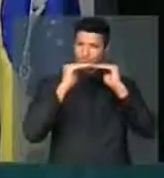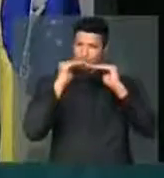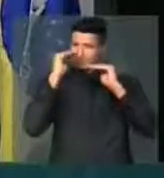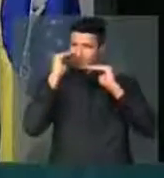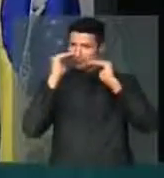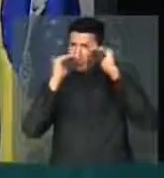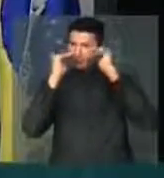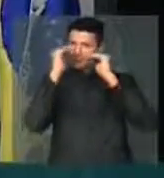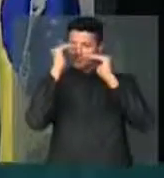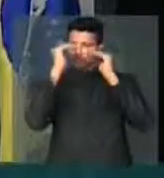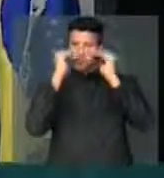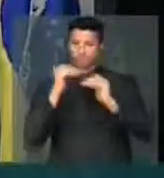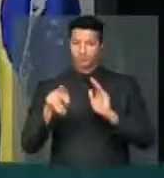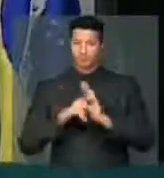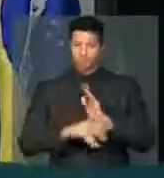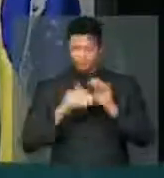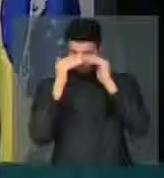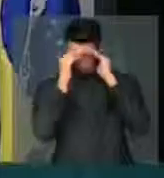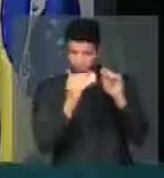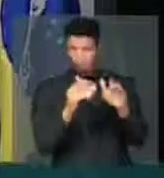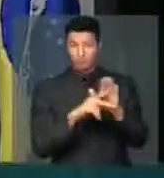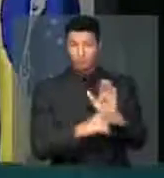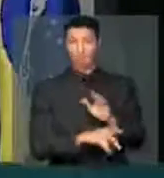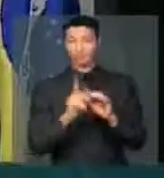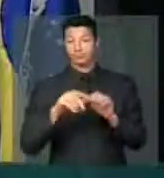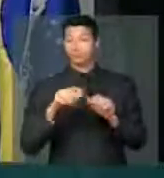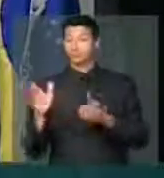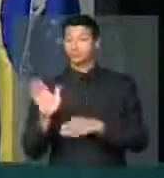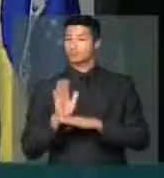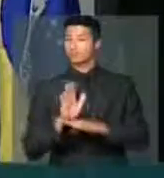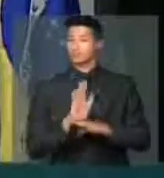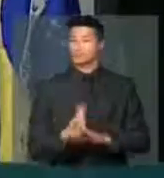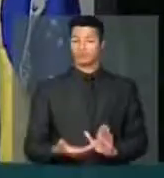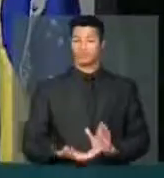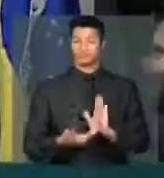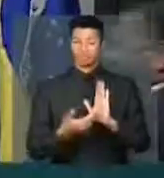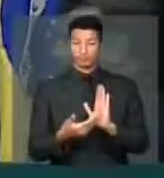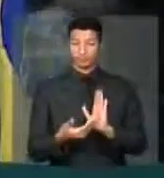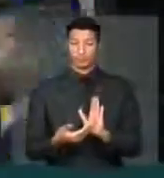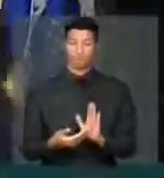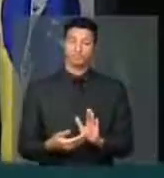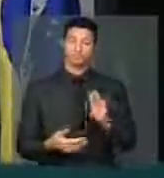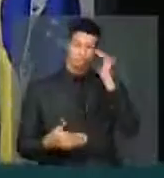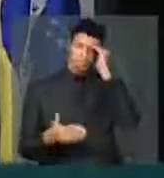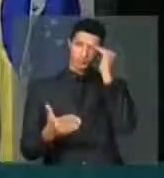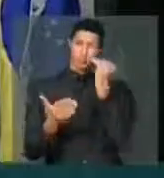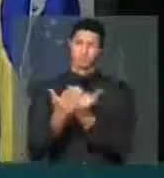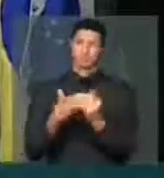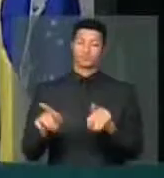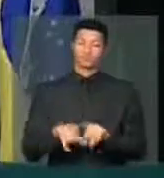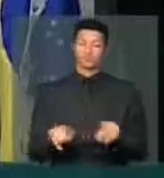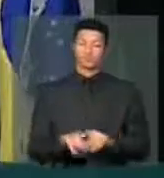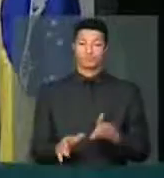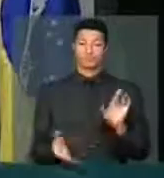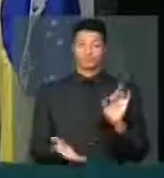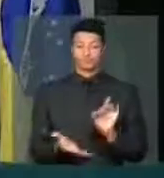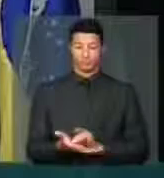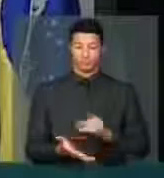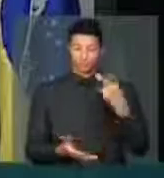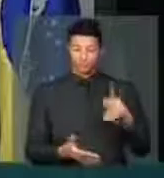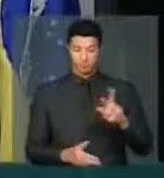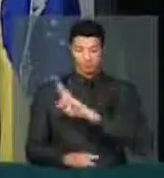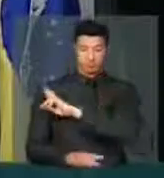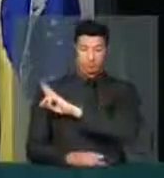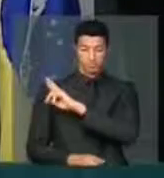submetida ao Parlamento, mas que é um órgão auxiliar desta Casa, cumpra de maneira exemplar o seu